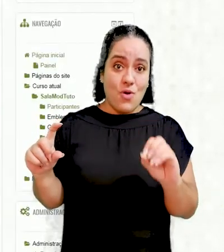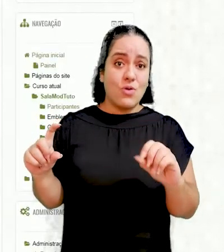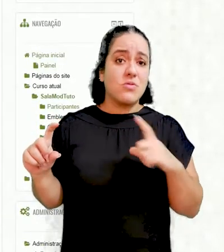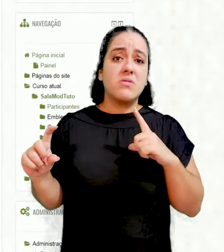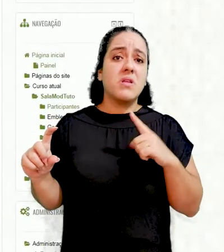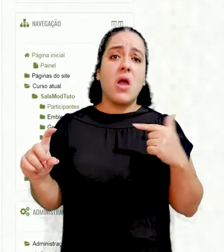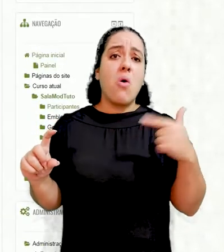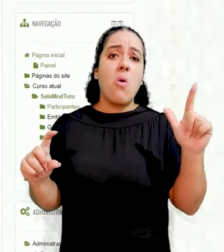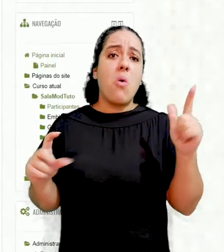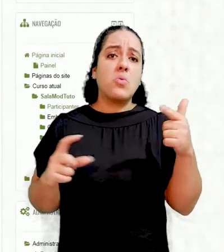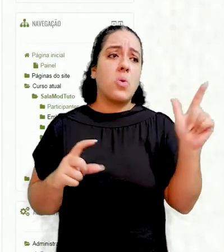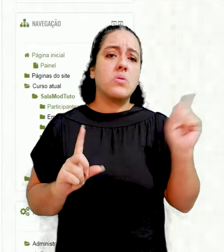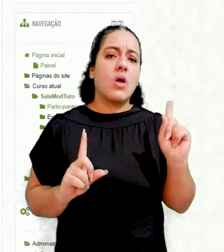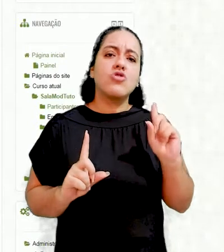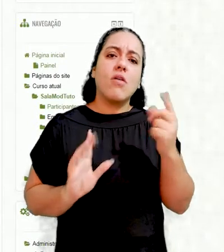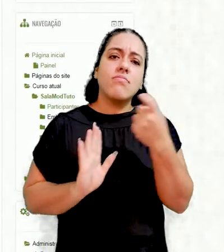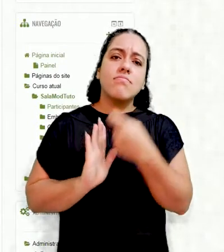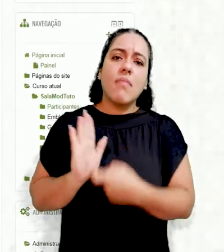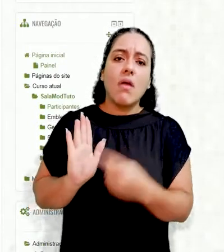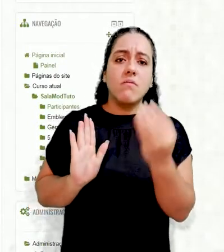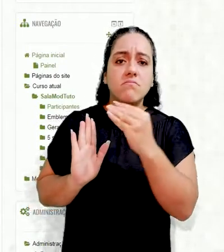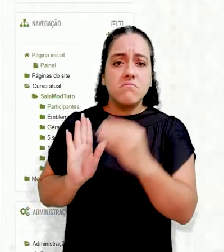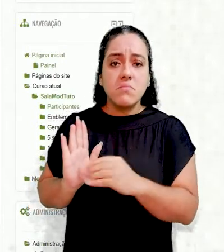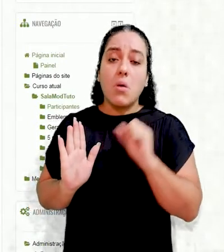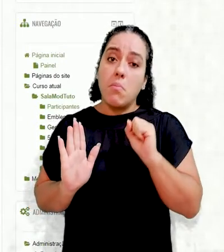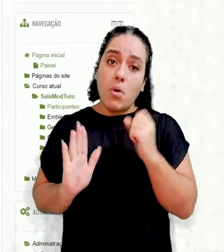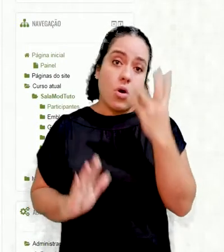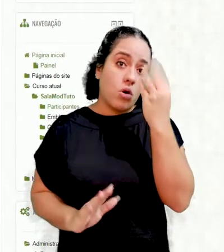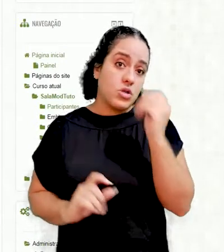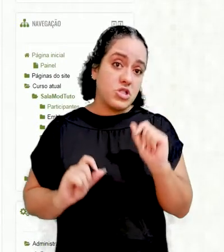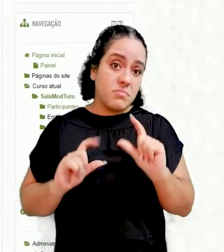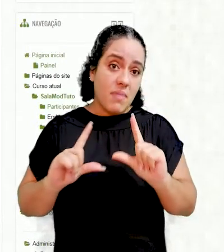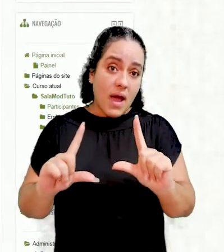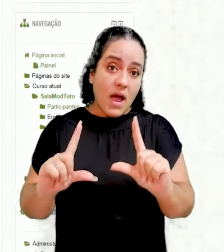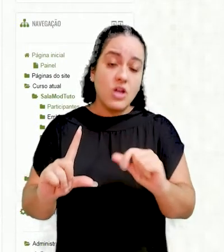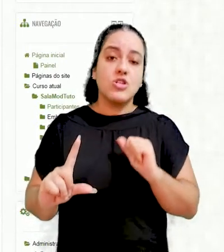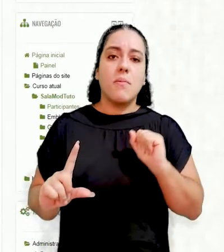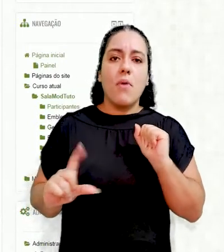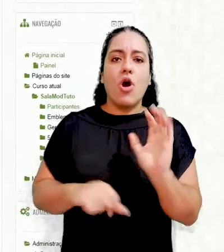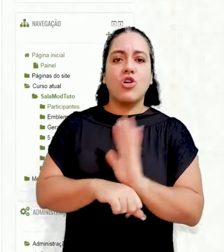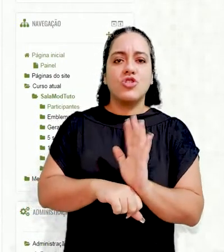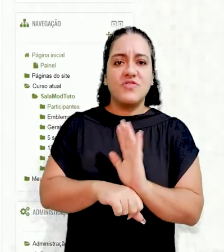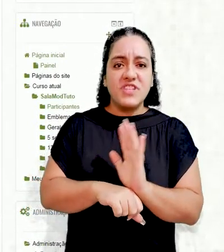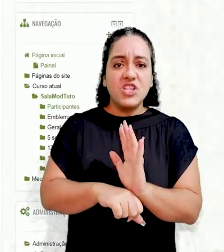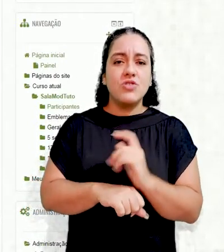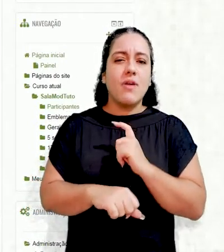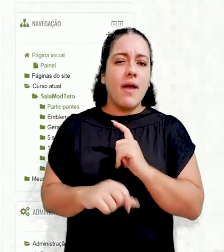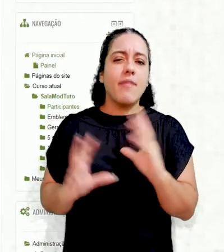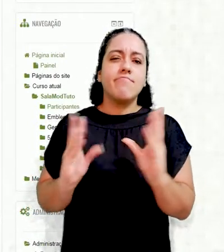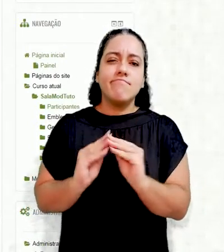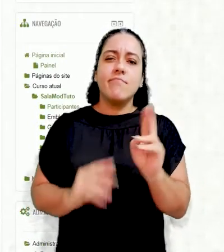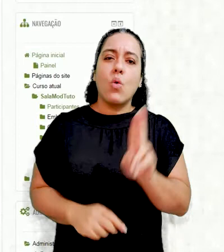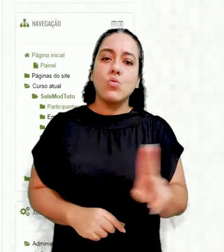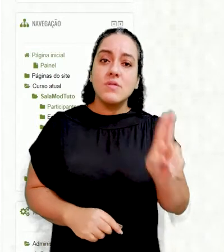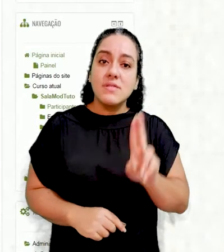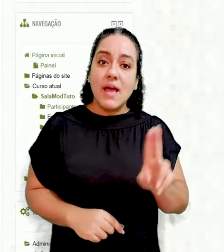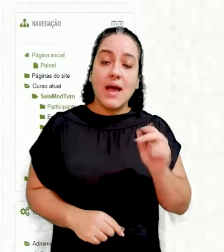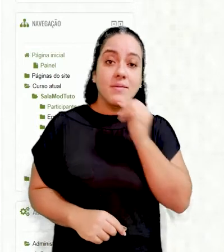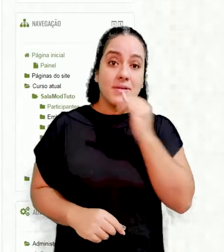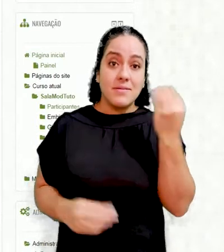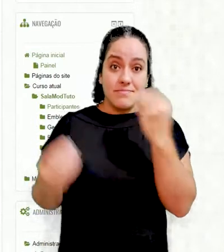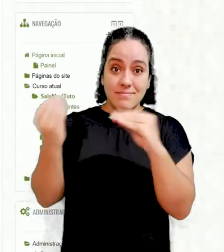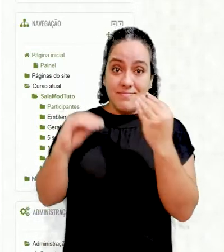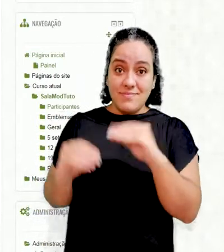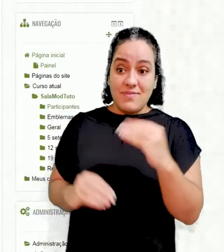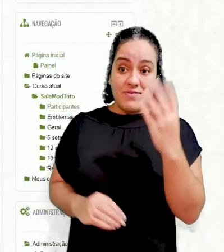tem nenhuma outra configuração. Ele tem um texto, você pode também colocar uma imagem, você pode colocar um vídeo. Ele é bastante usado para se